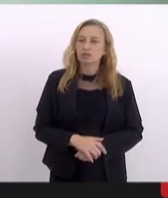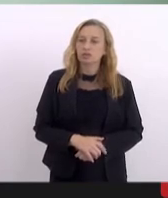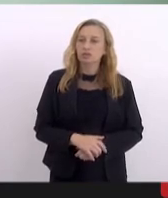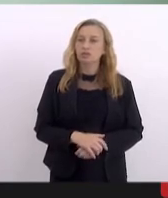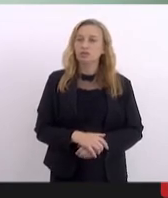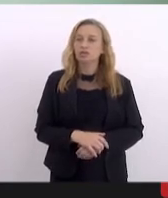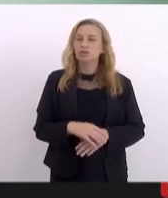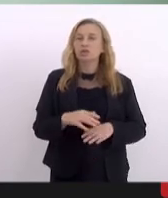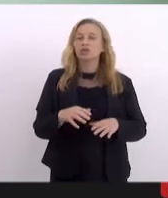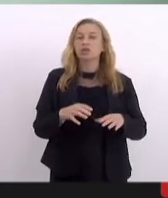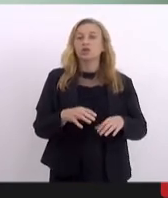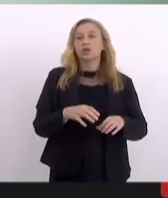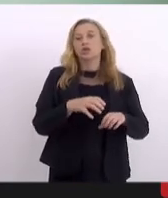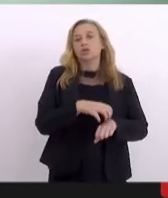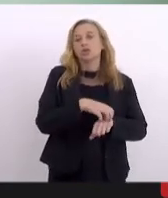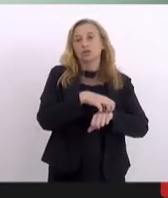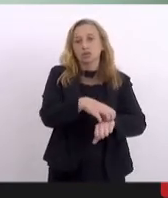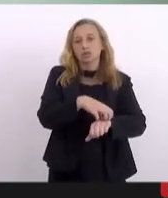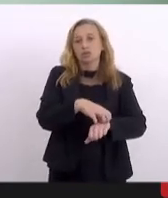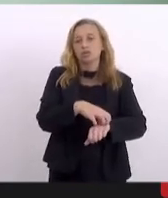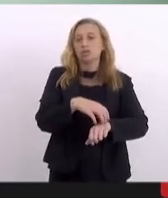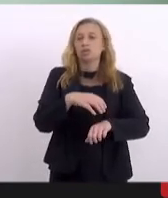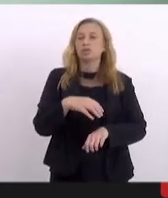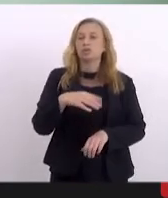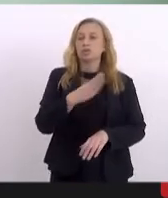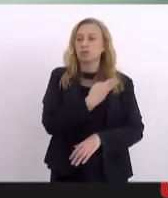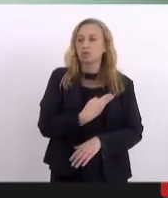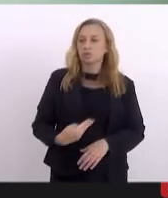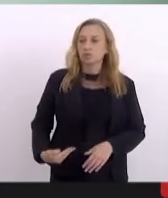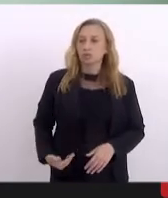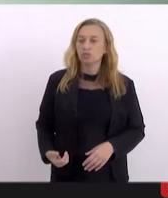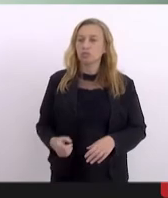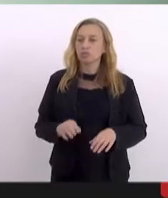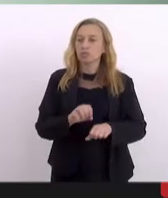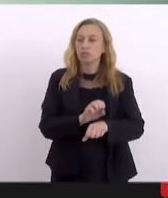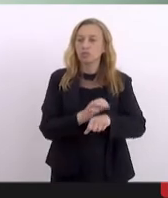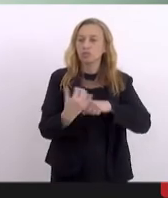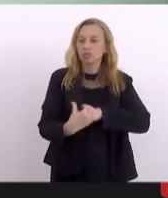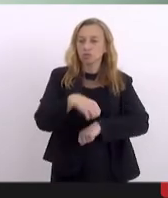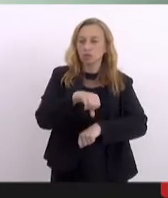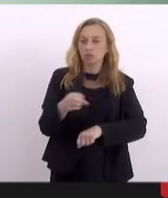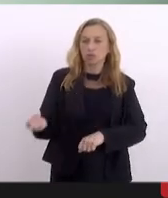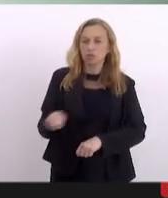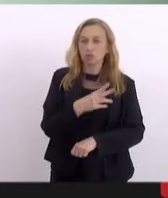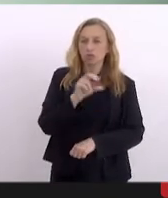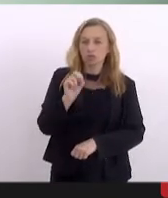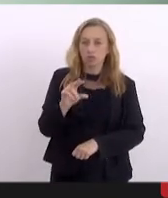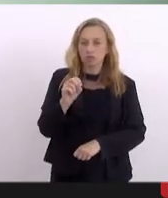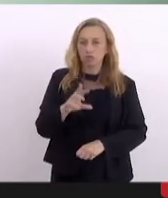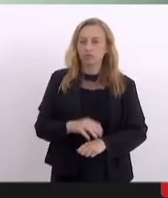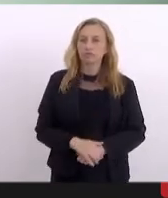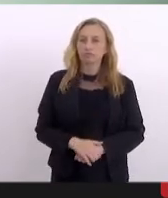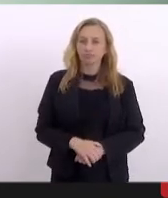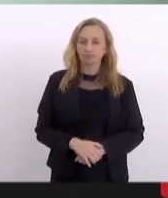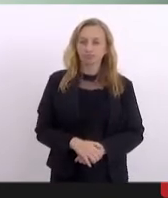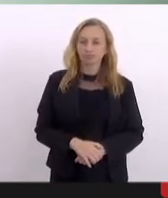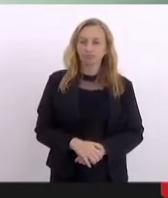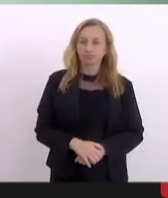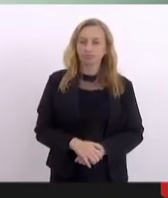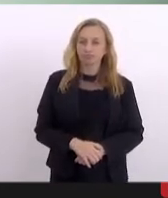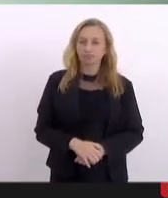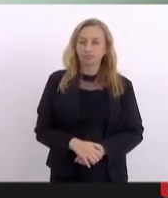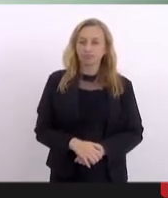modais de transporte públicos em função da pandemia do novo coronavírus. E aí tem